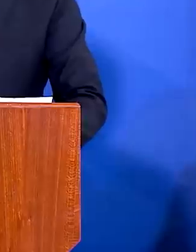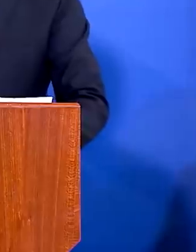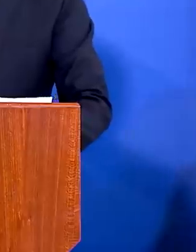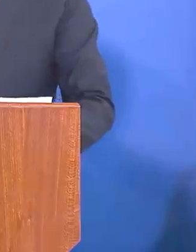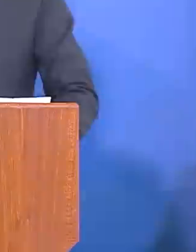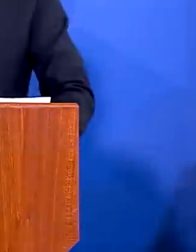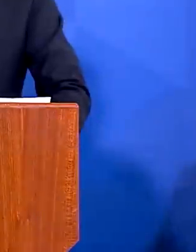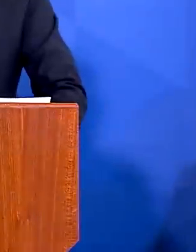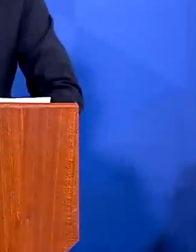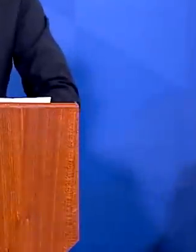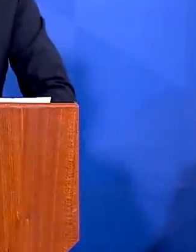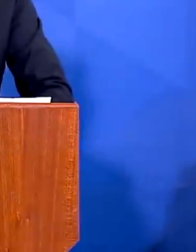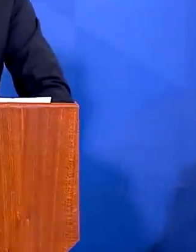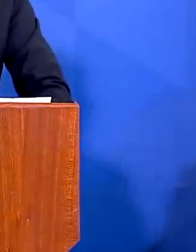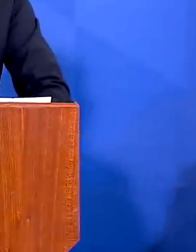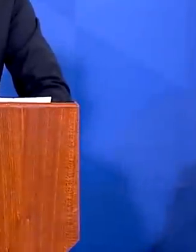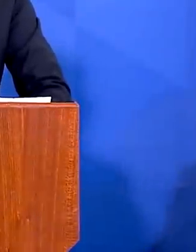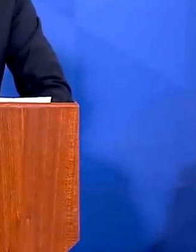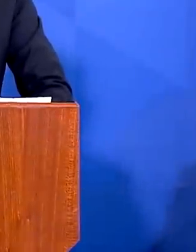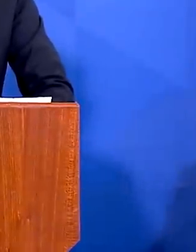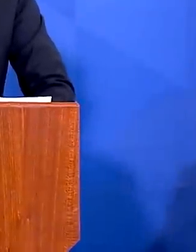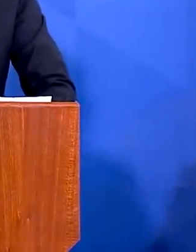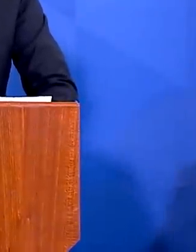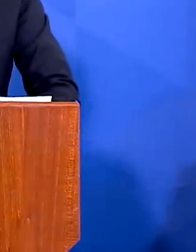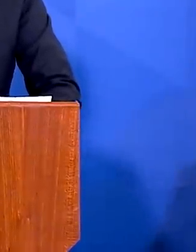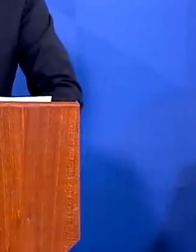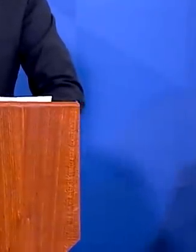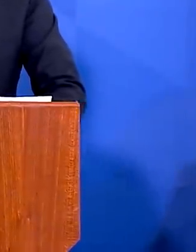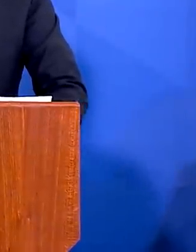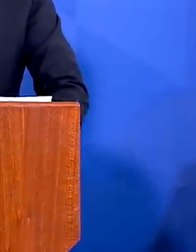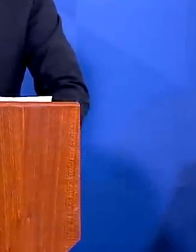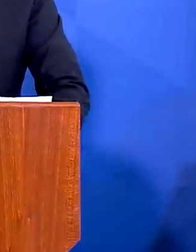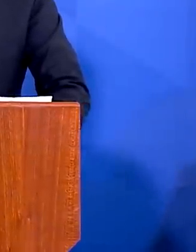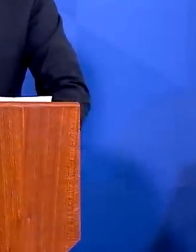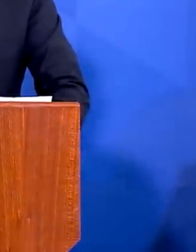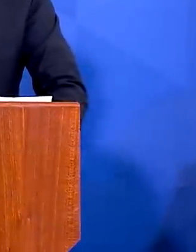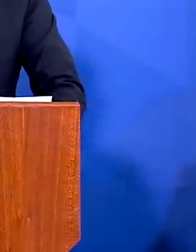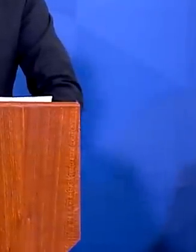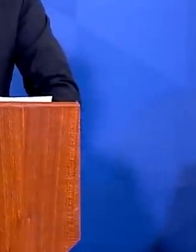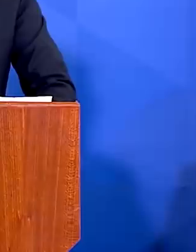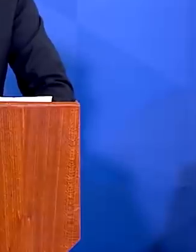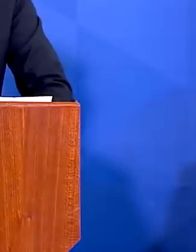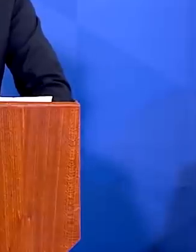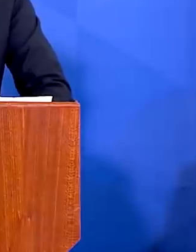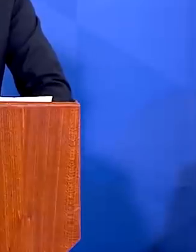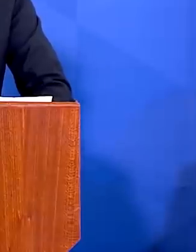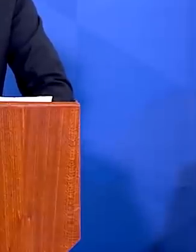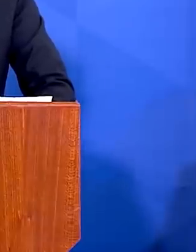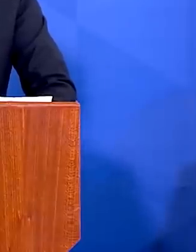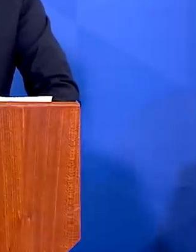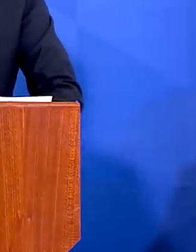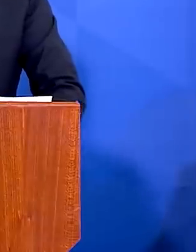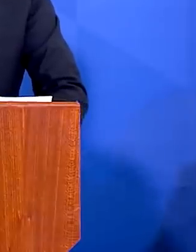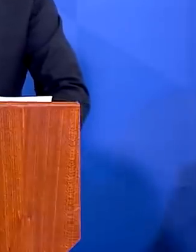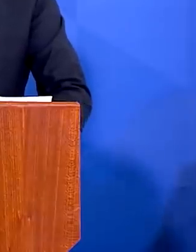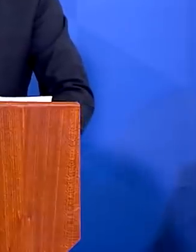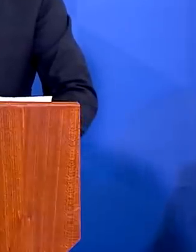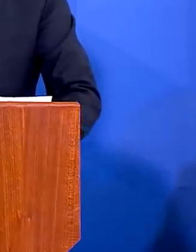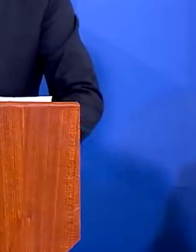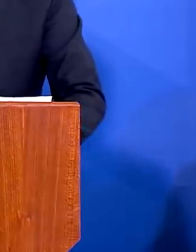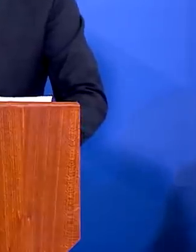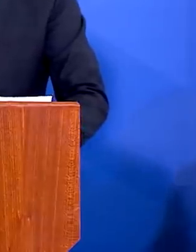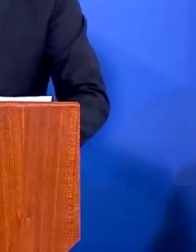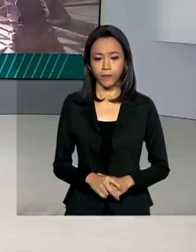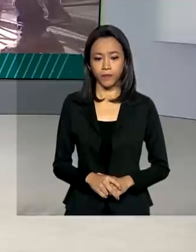Constituição. Esse é o meu papel. Esse é o papel não só dos demais poderes, bem como de qualquer cidadão desse